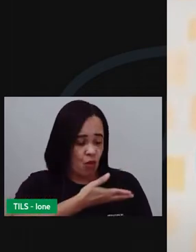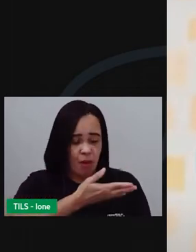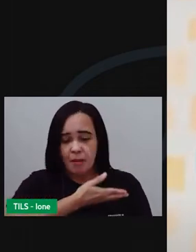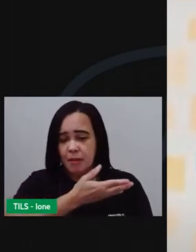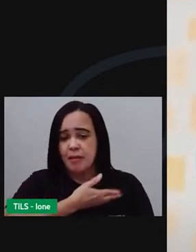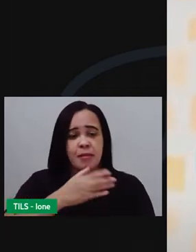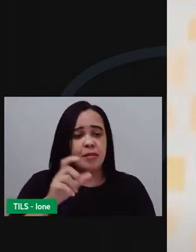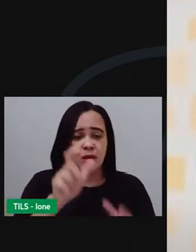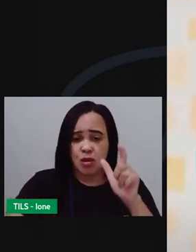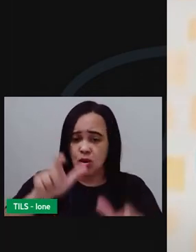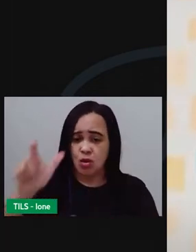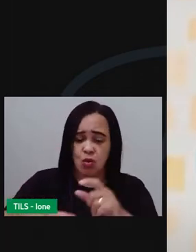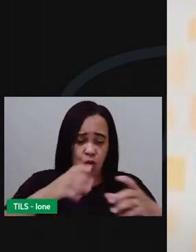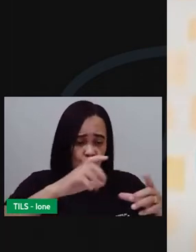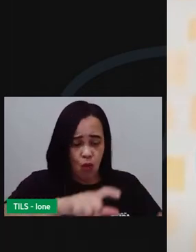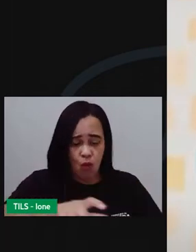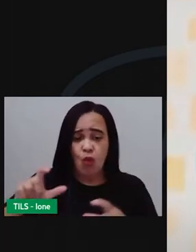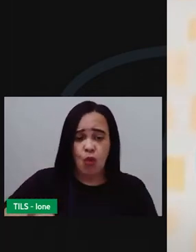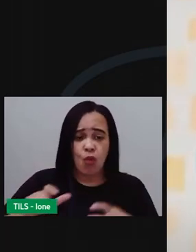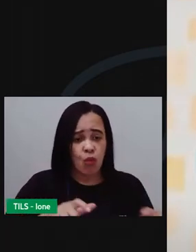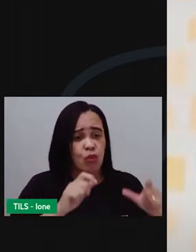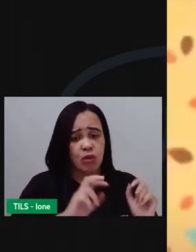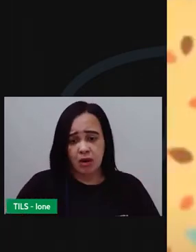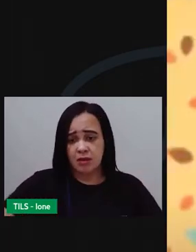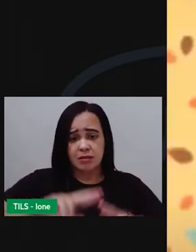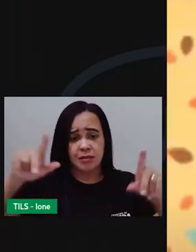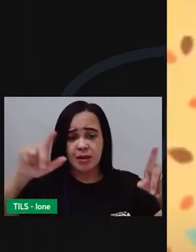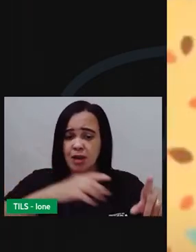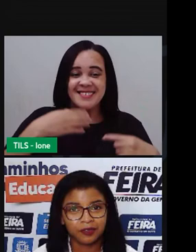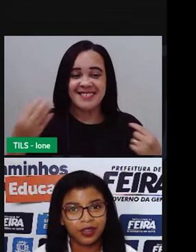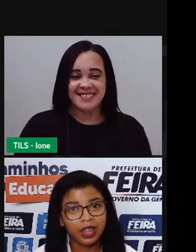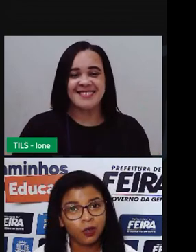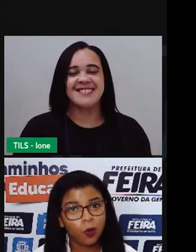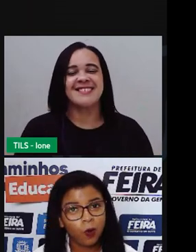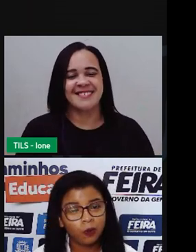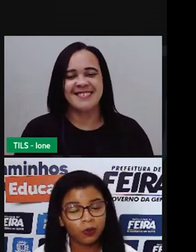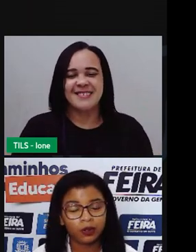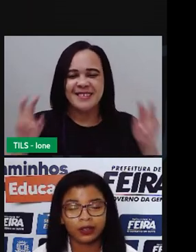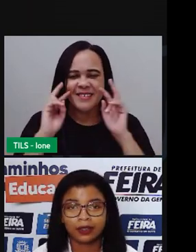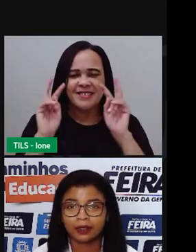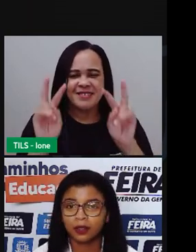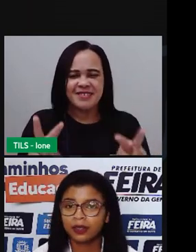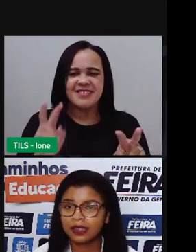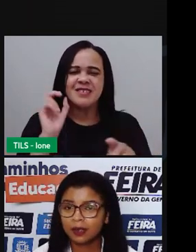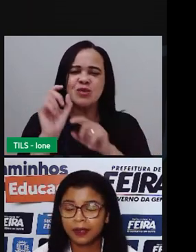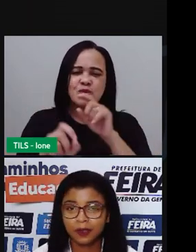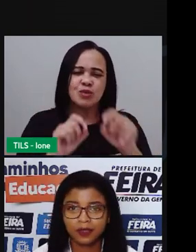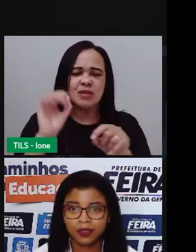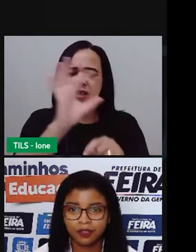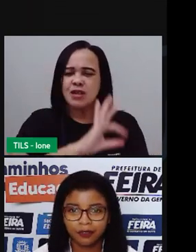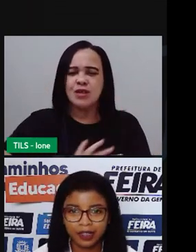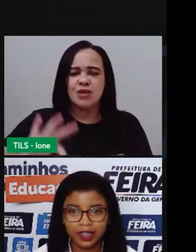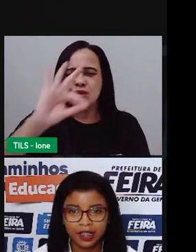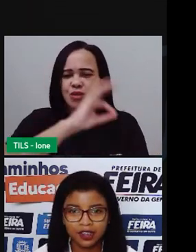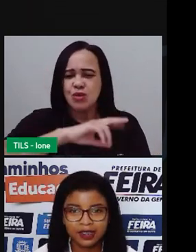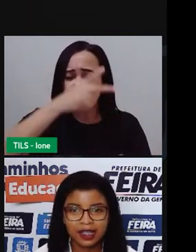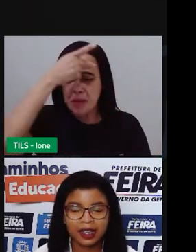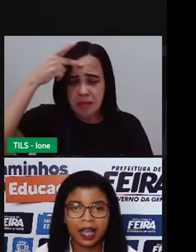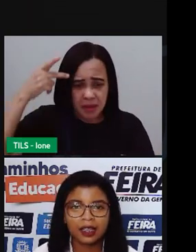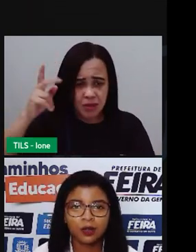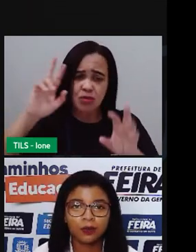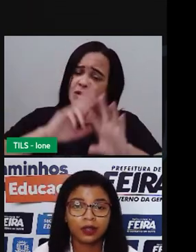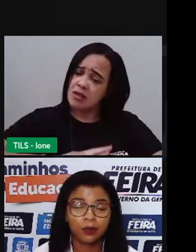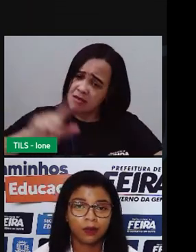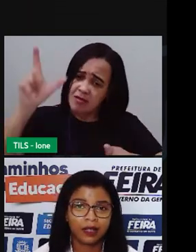lugares mesmo eles sendo diferentes eu gosto muito deles viram como todas as pessoas são diferentes